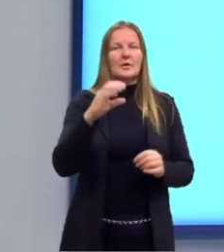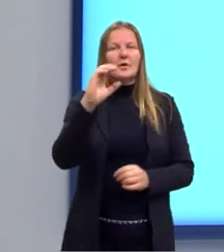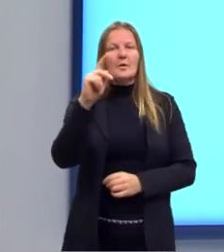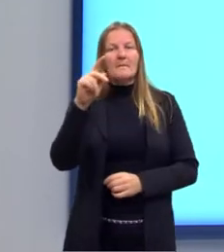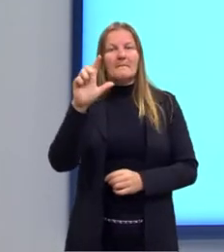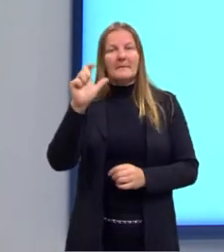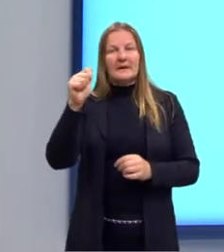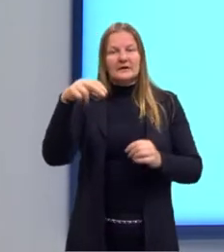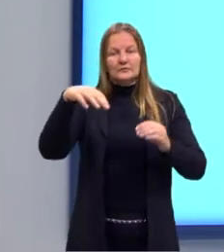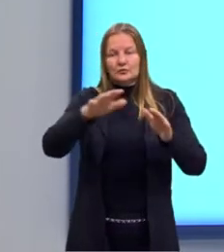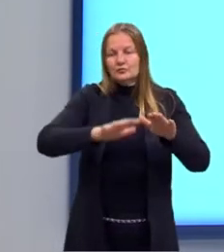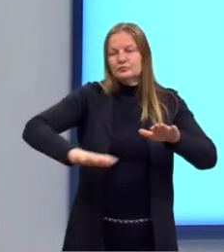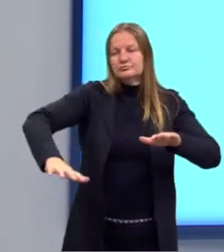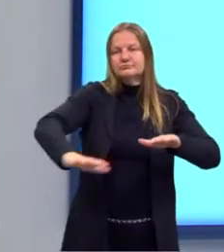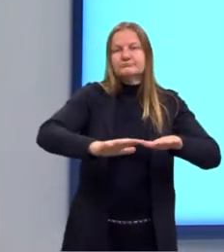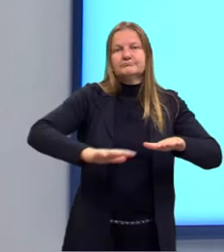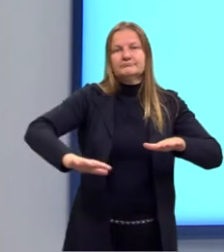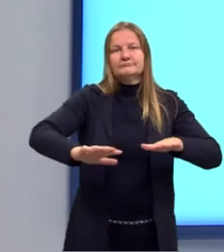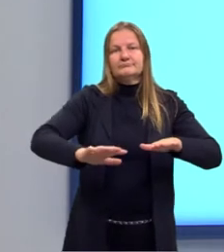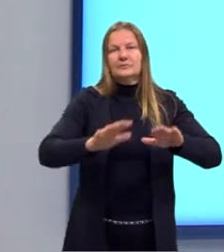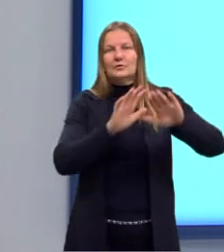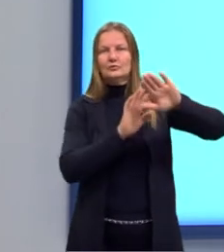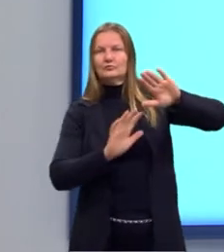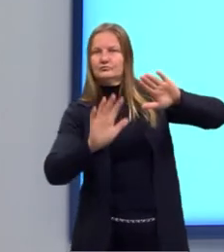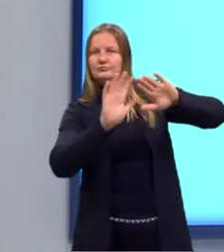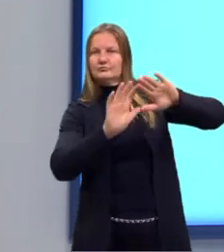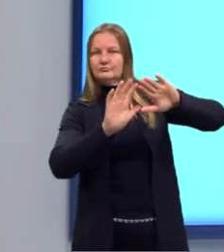coplanares pertencem ao mesmo plano.